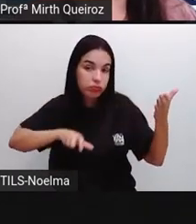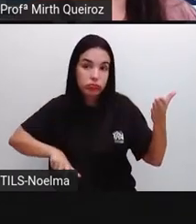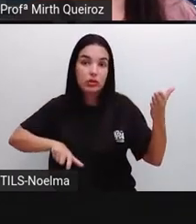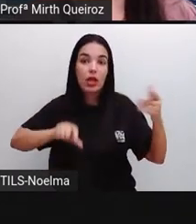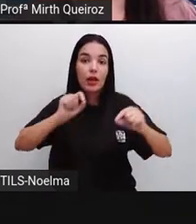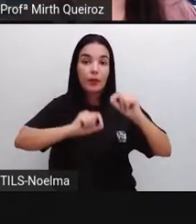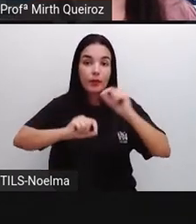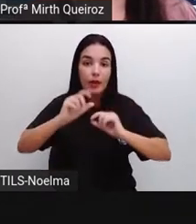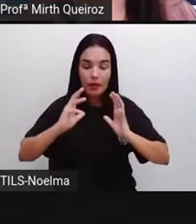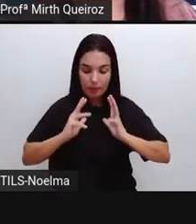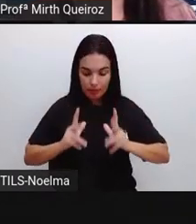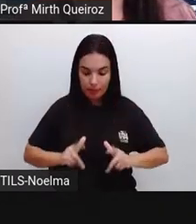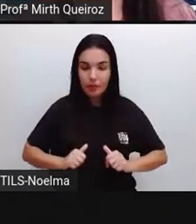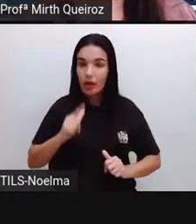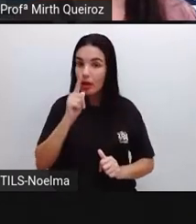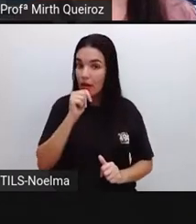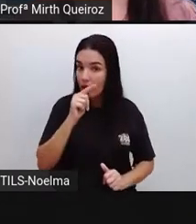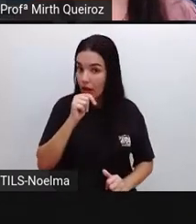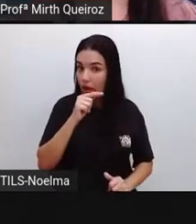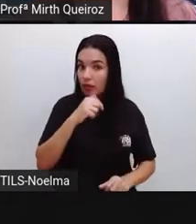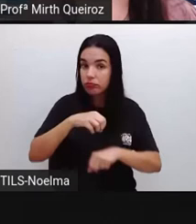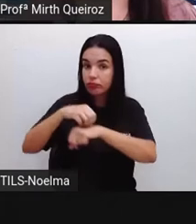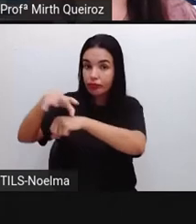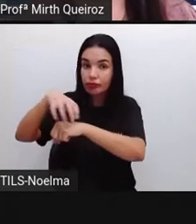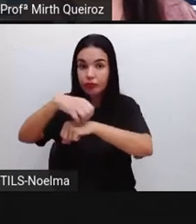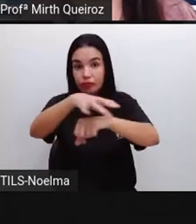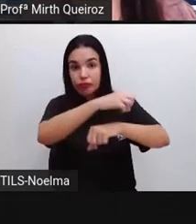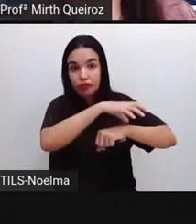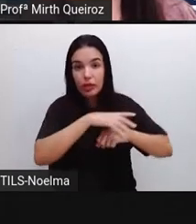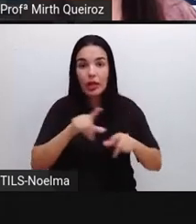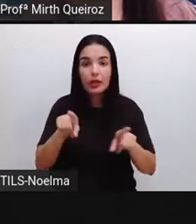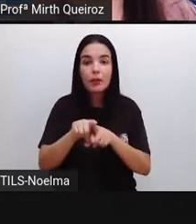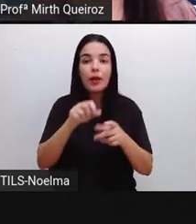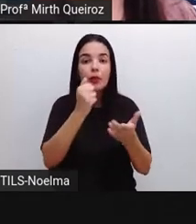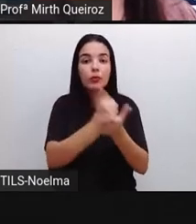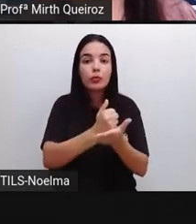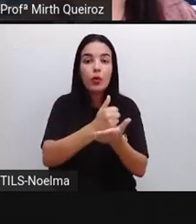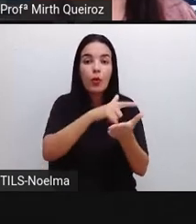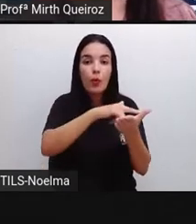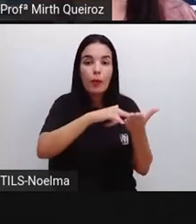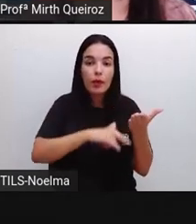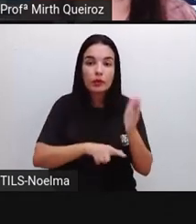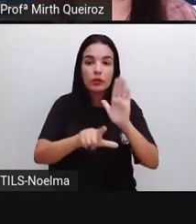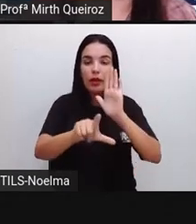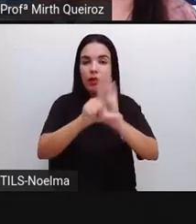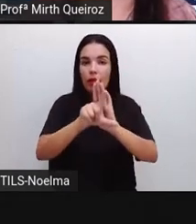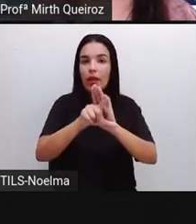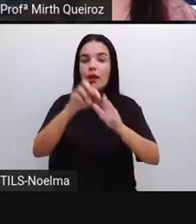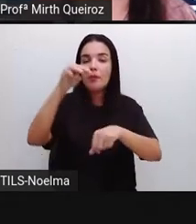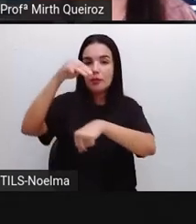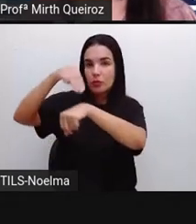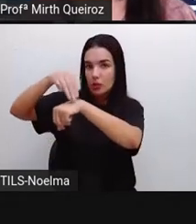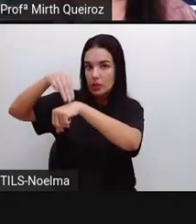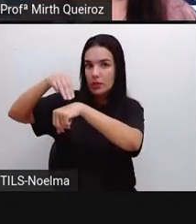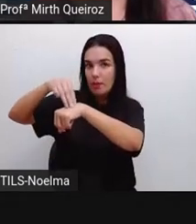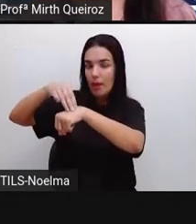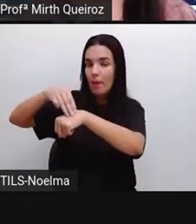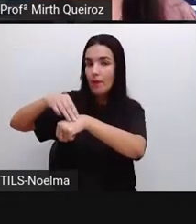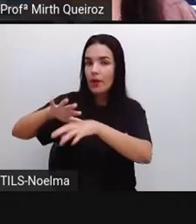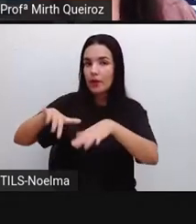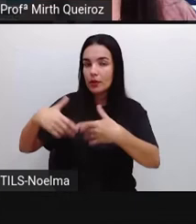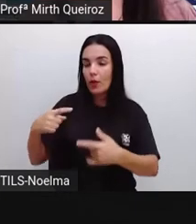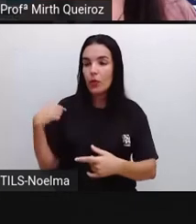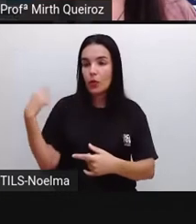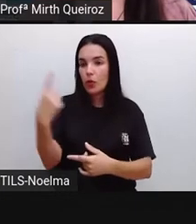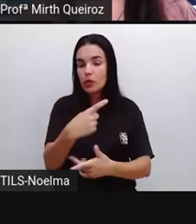prestação de serviços de água e esgoto, documento validado por meio do decreto municipal. E a gente paga água